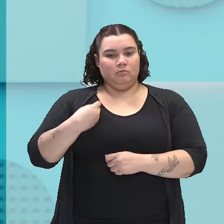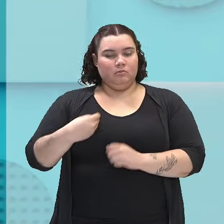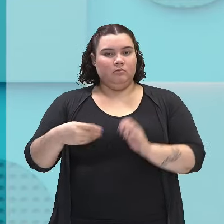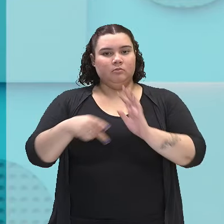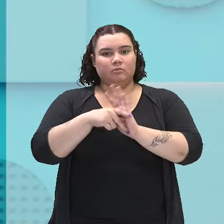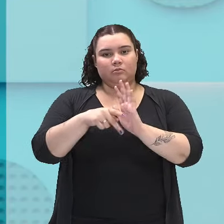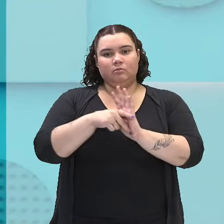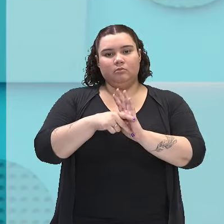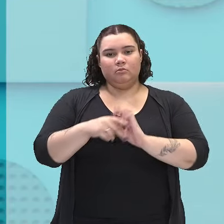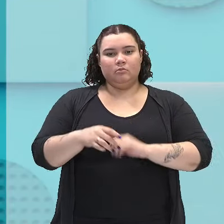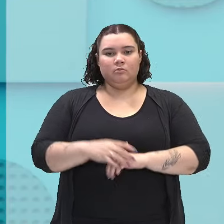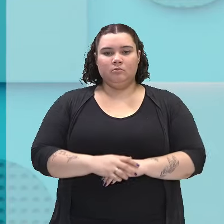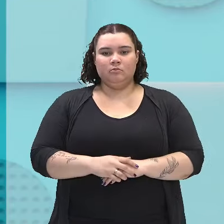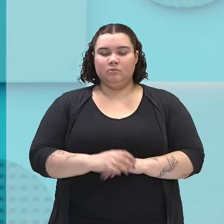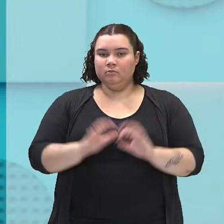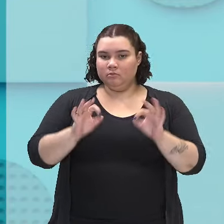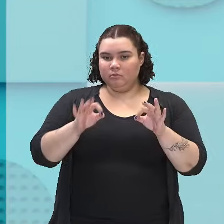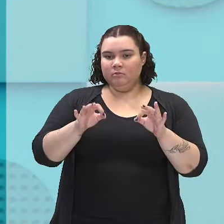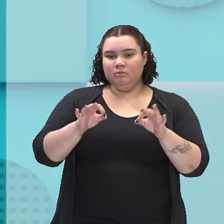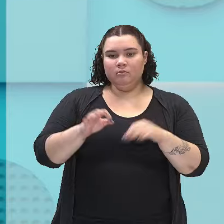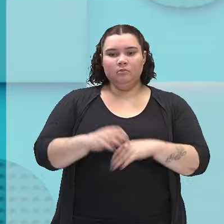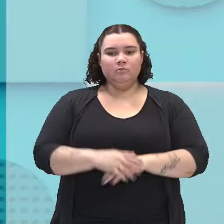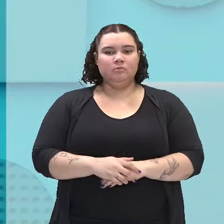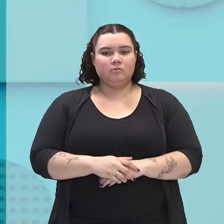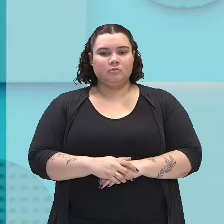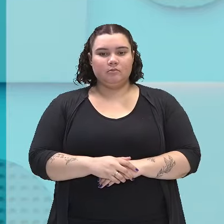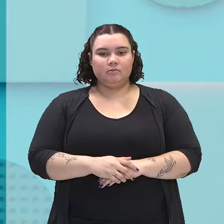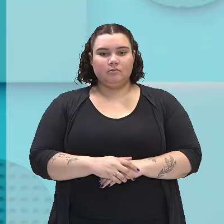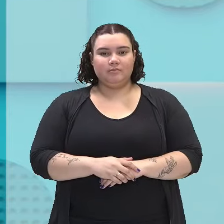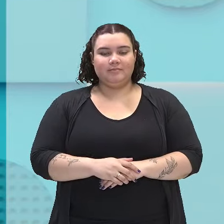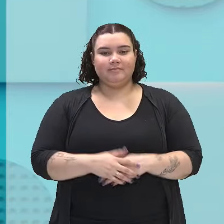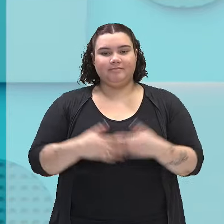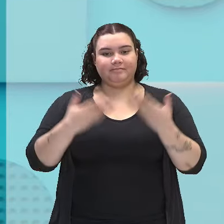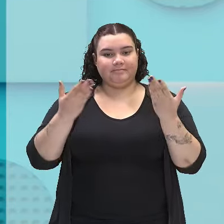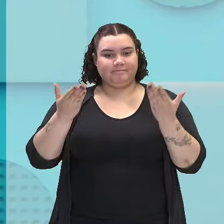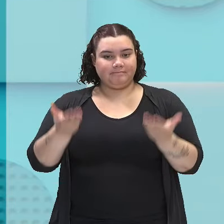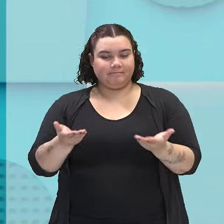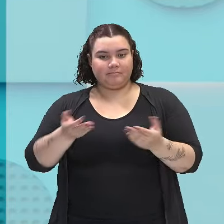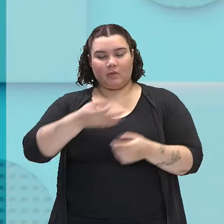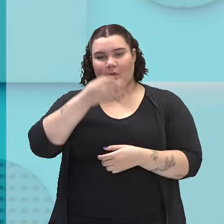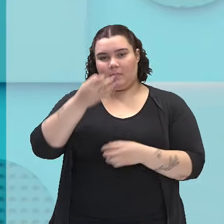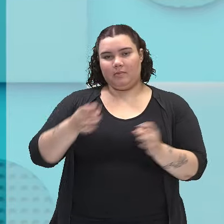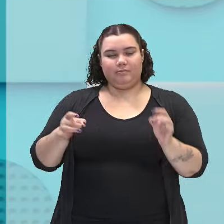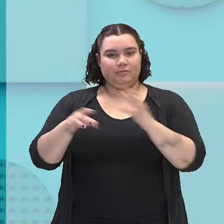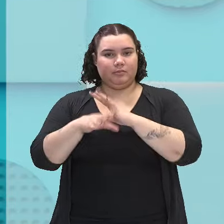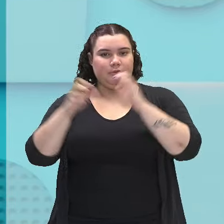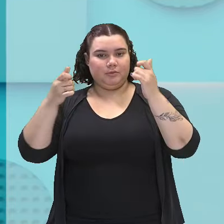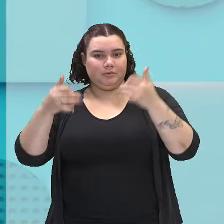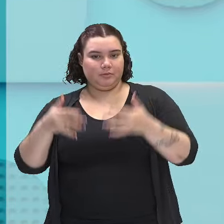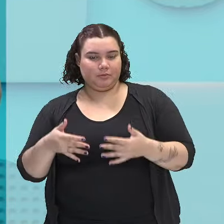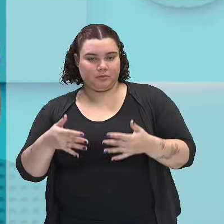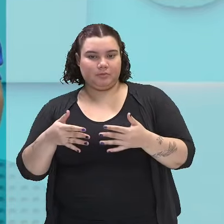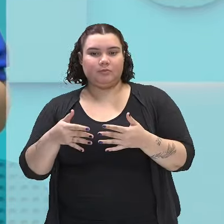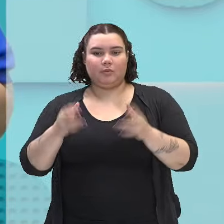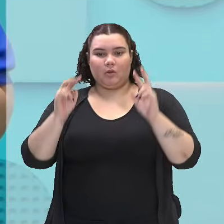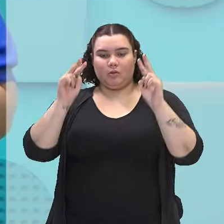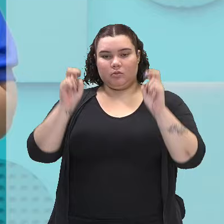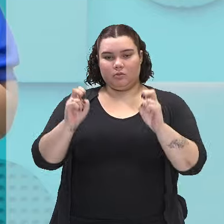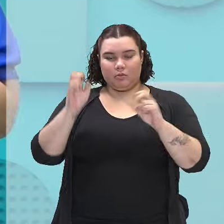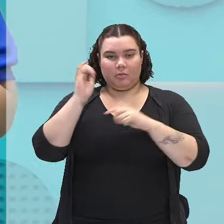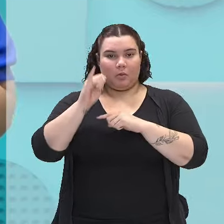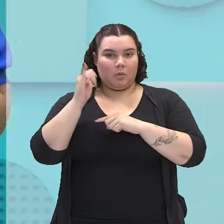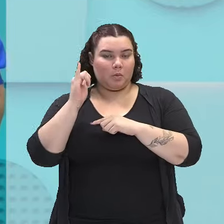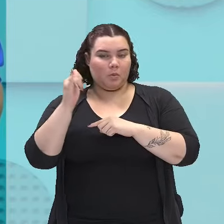vida, certinho? Então, turmas, finalizando o comentário interpretativo sobre o conto